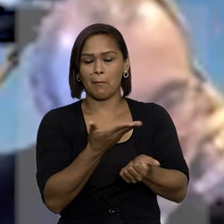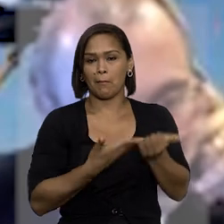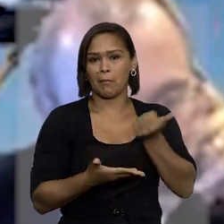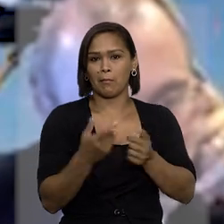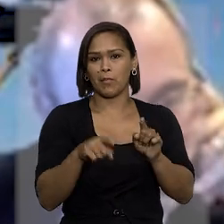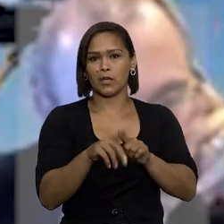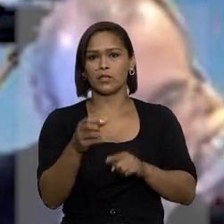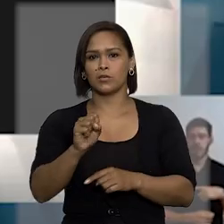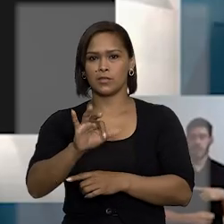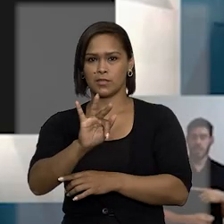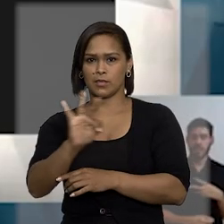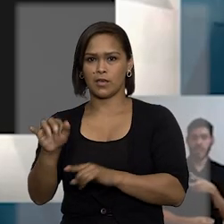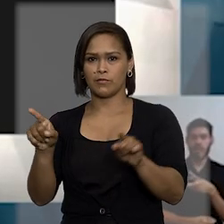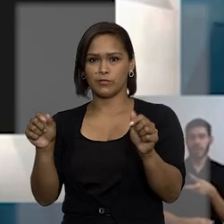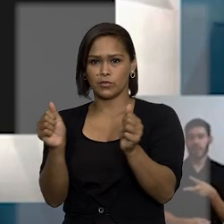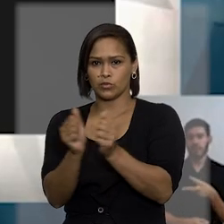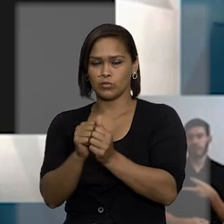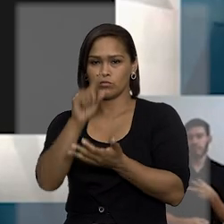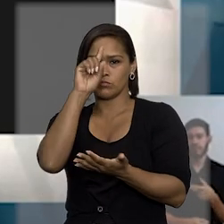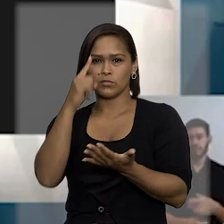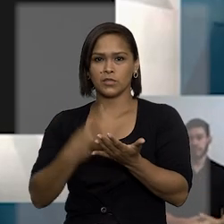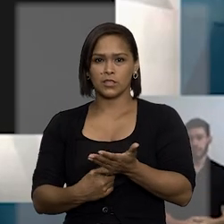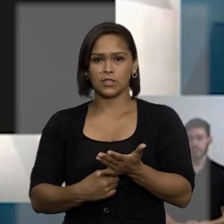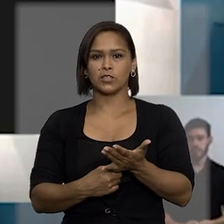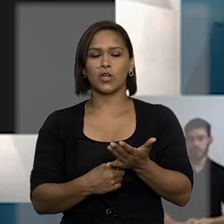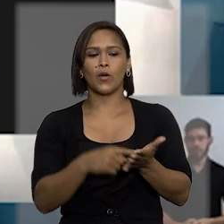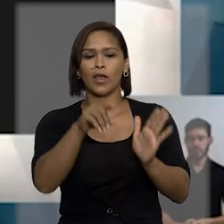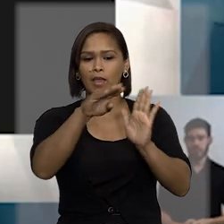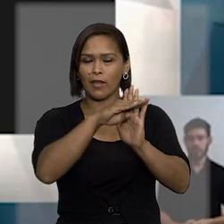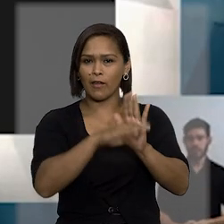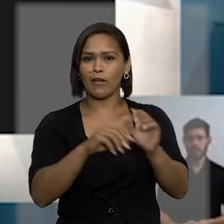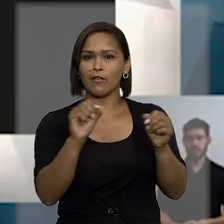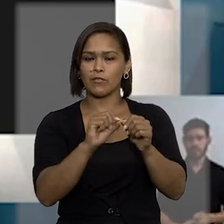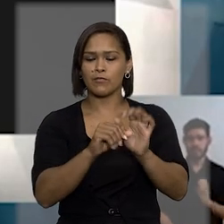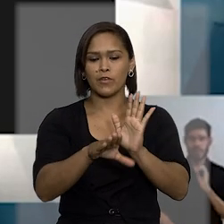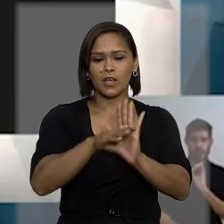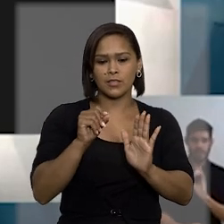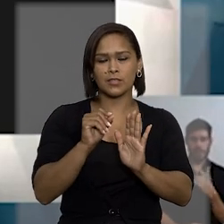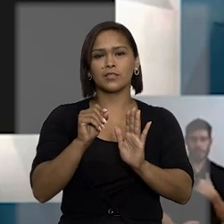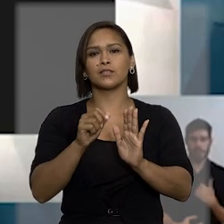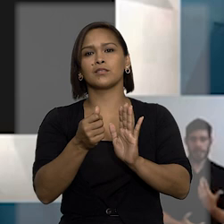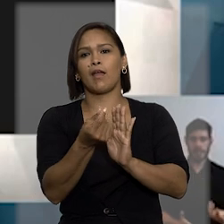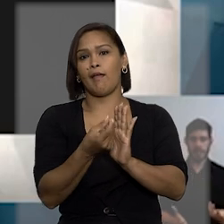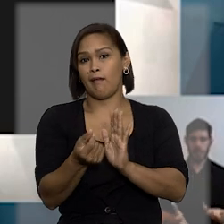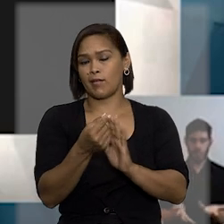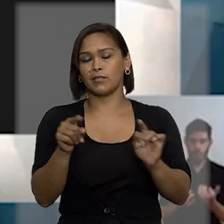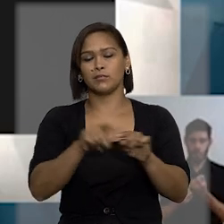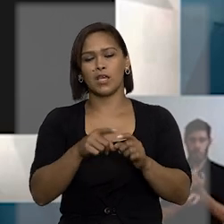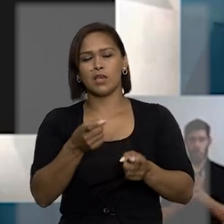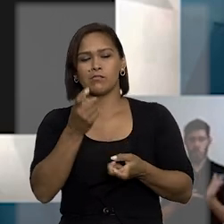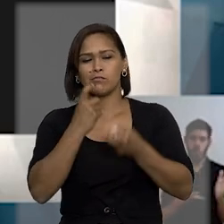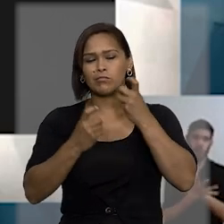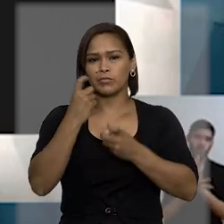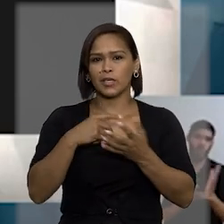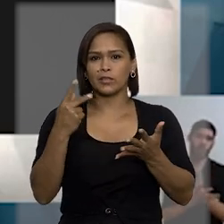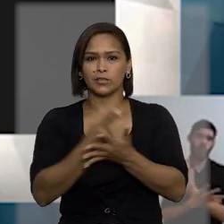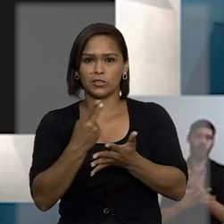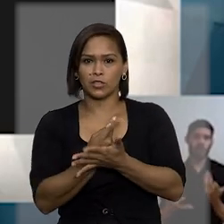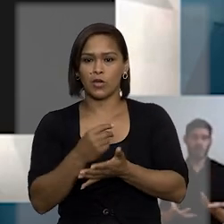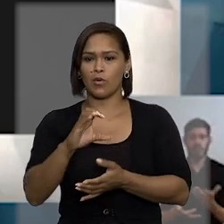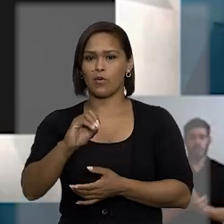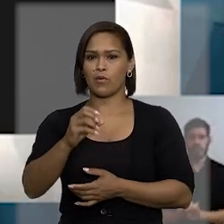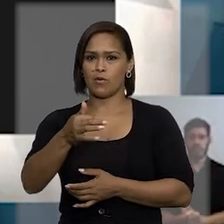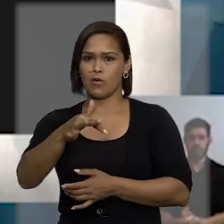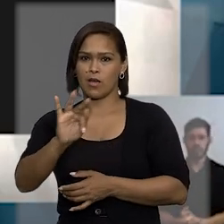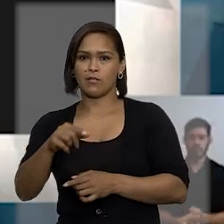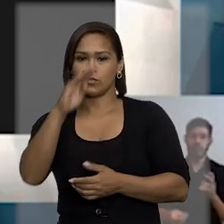entendimento do STF, decidiu que, confirmada a realização de saques bancários que geram suspeita de licitude, o COAF